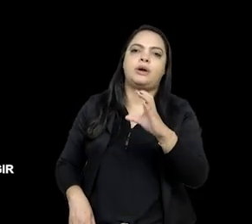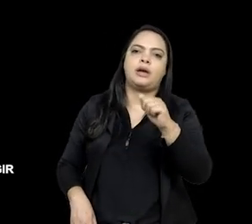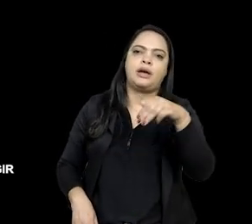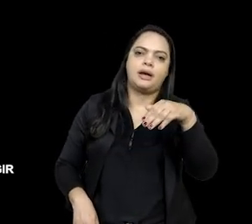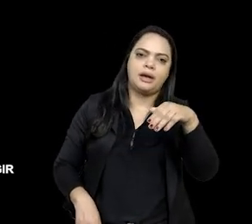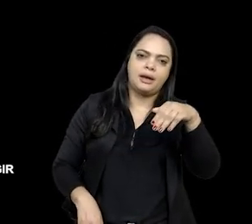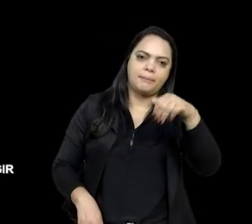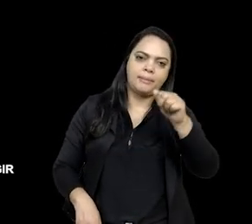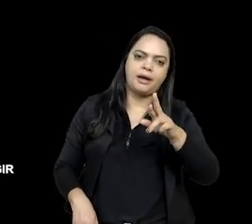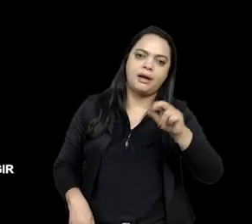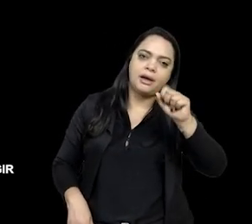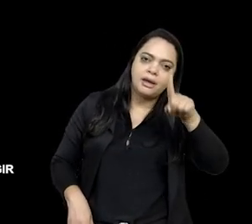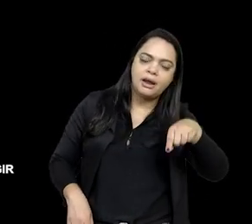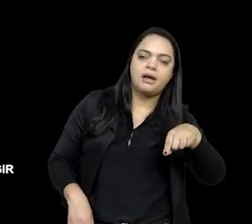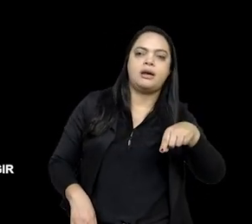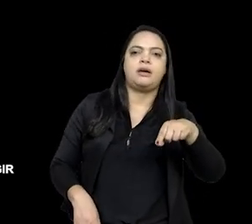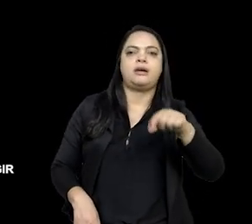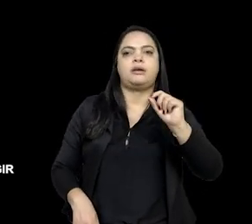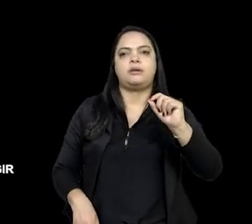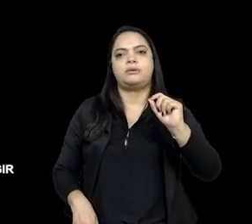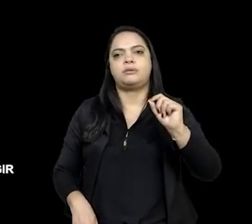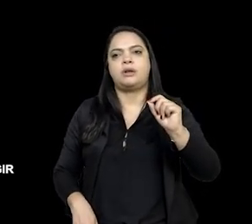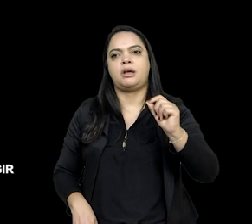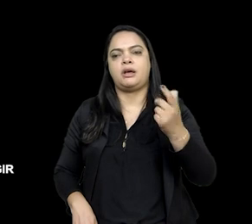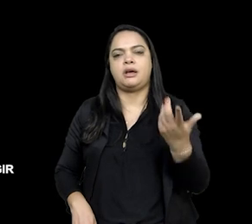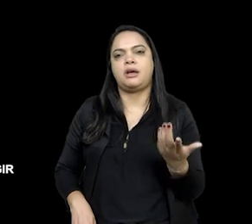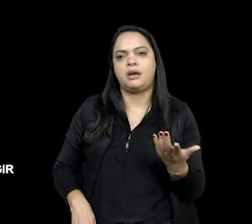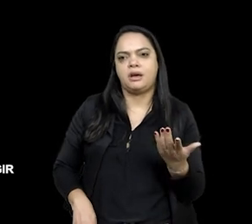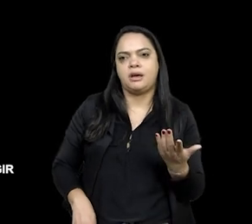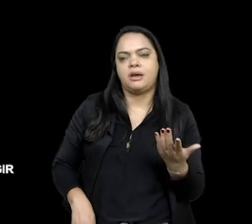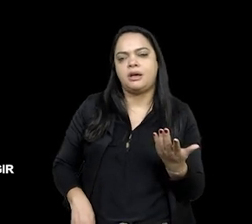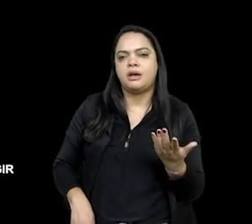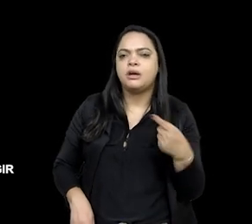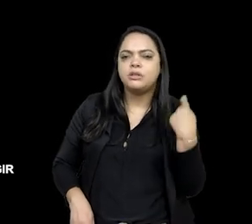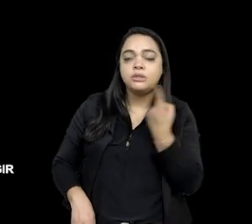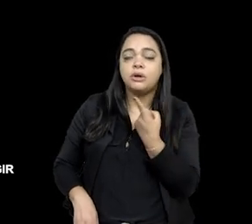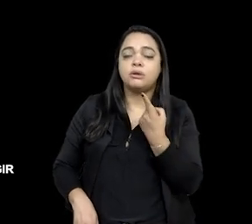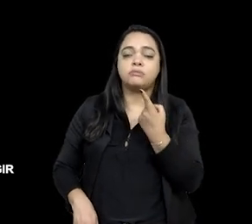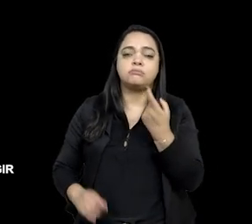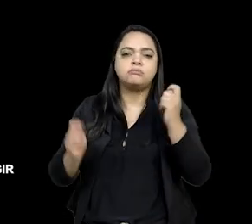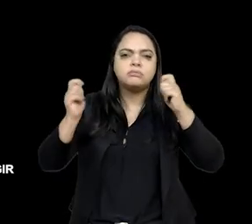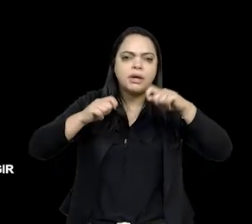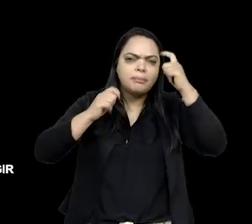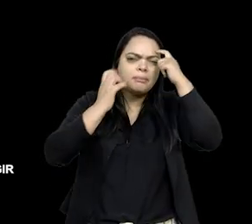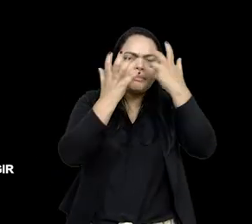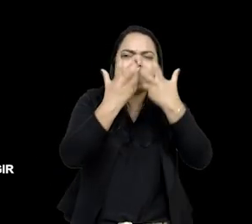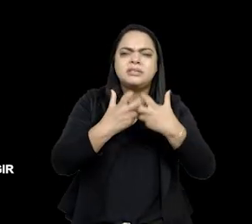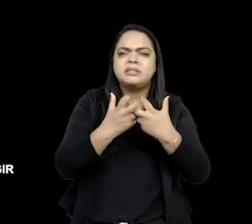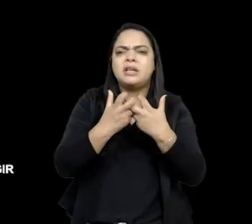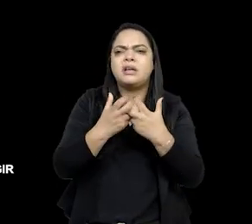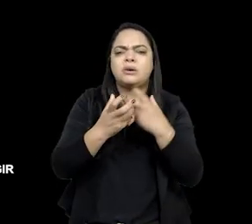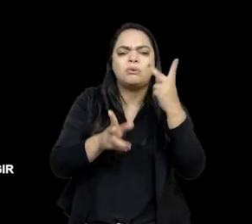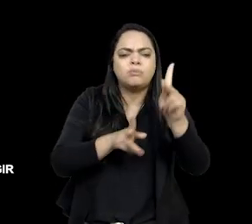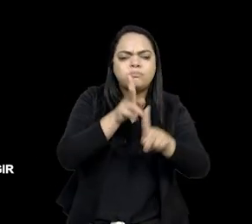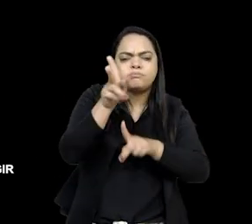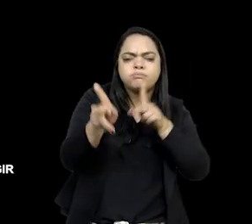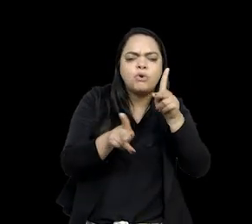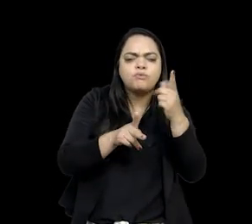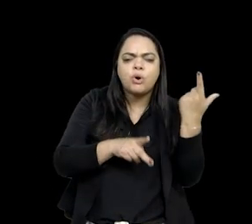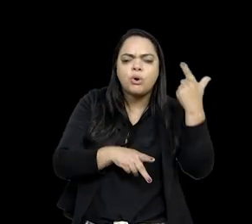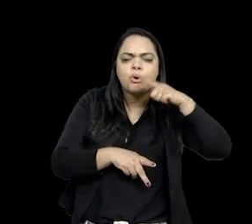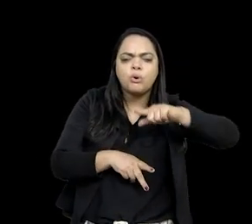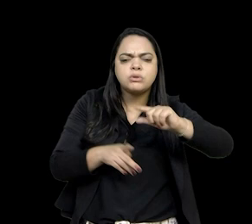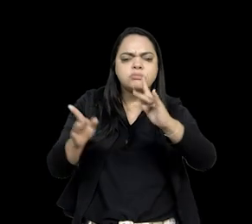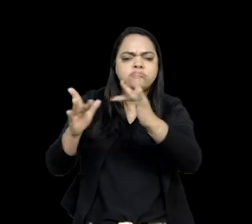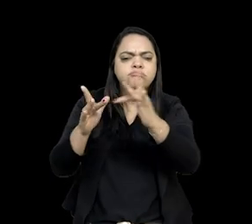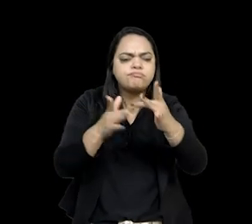essas trajetórias porque aí a gente consegue ver como que esse povo específico conseguiu interagir